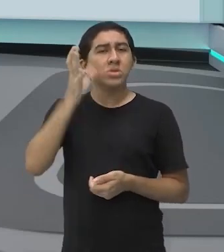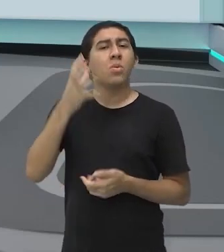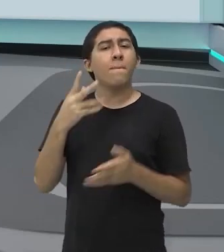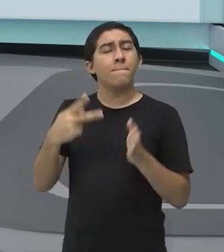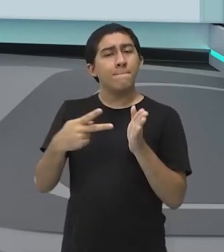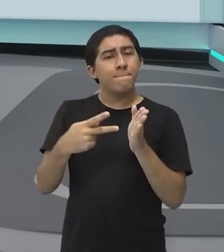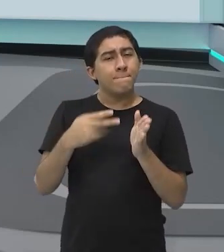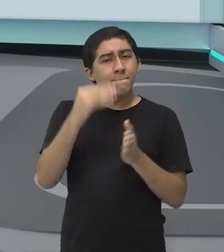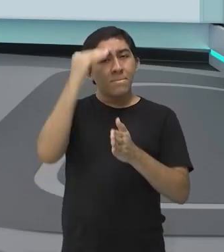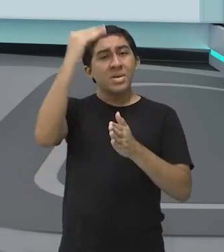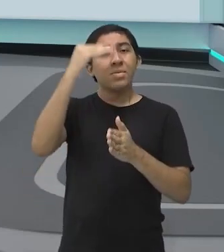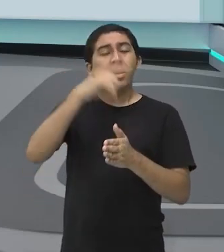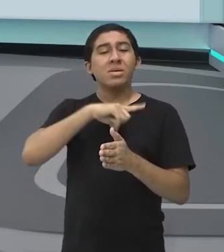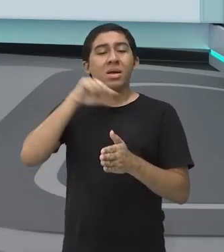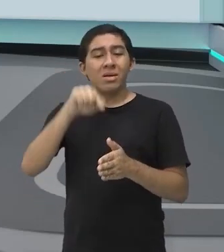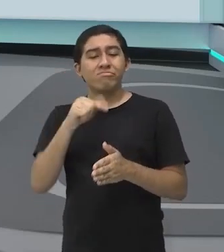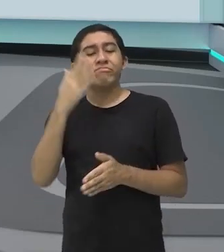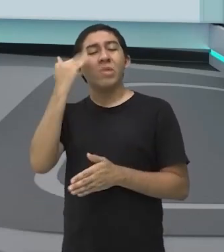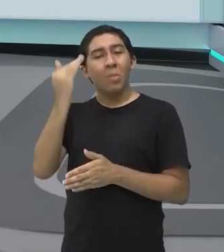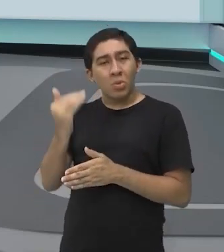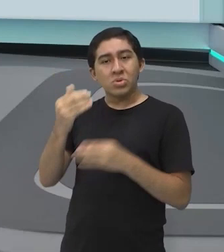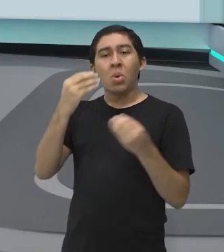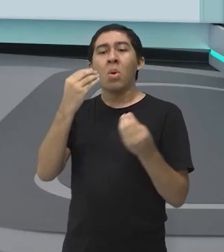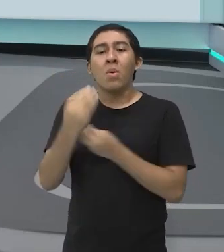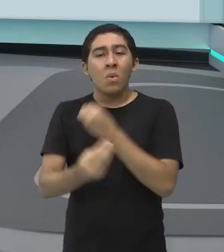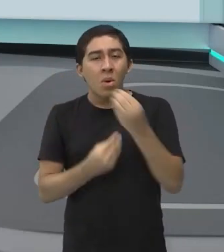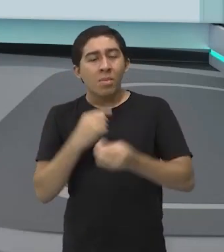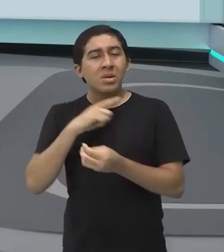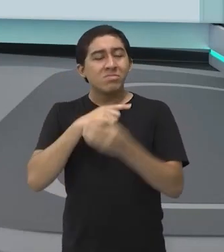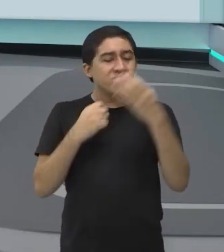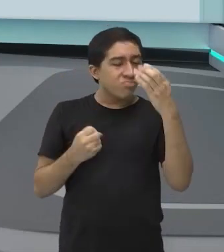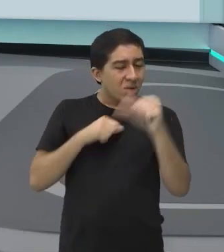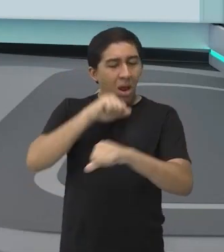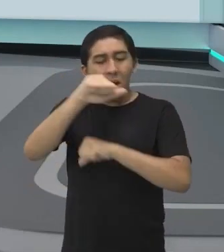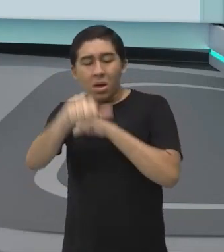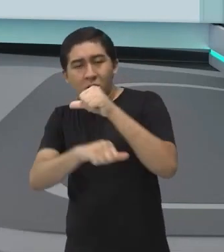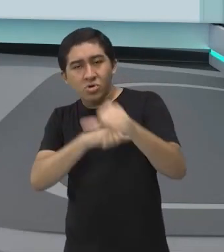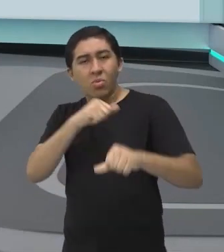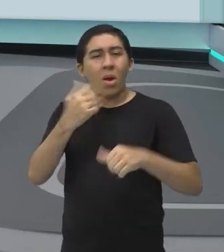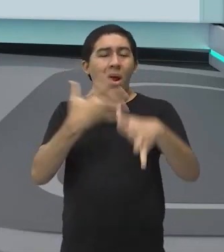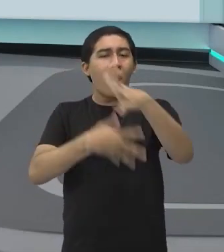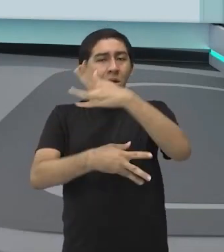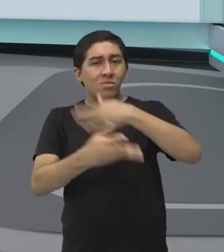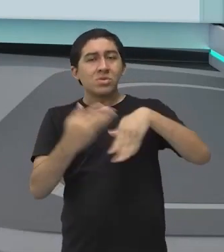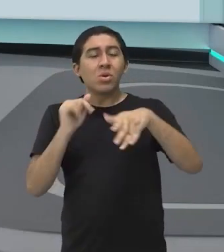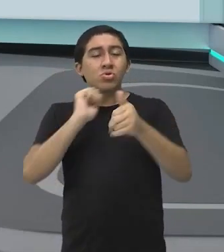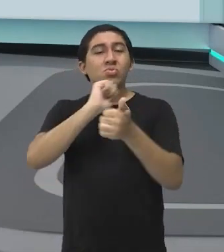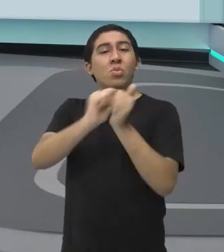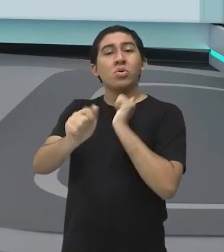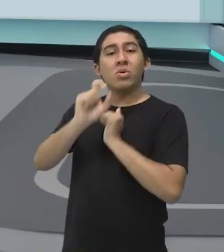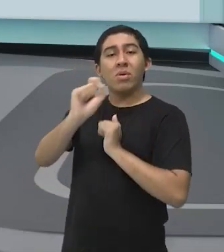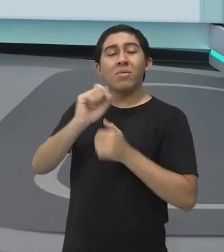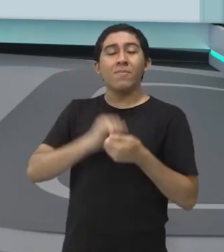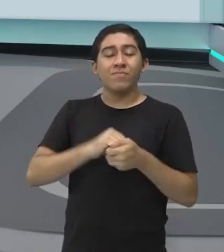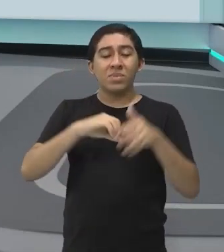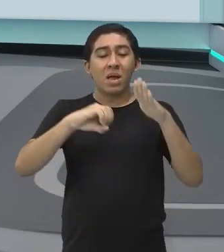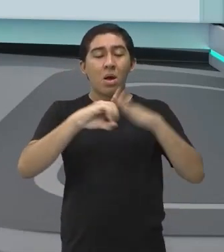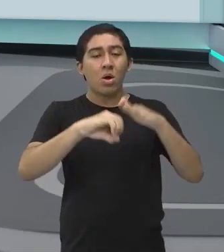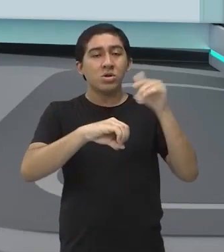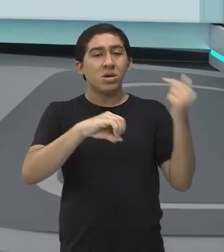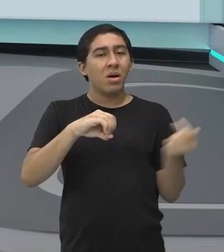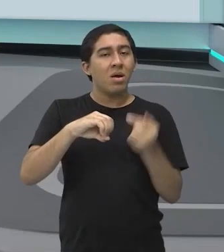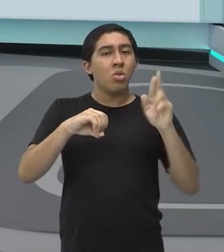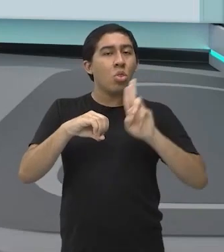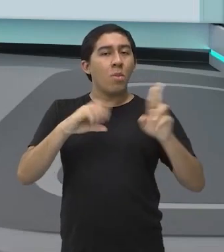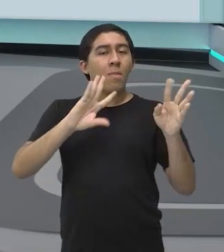ele ganhar essa notoriedade, né? Que revolucionou aí o esporte, foi o invento das rodinhas de uretano,